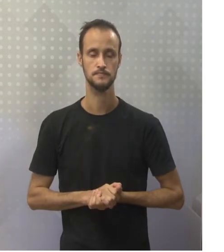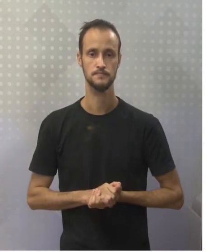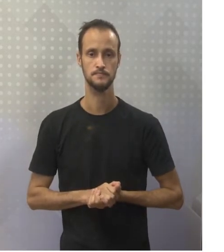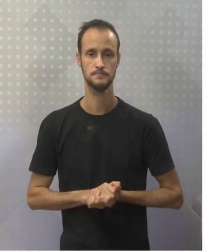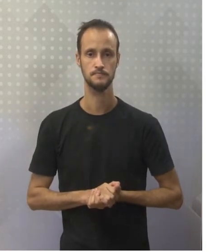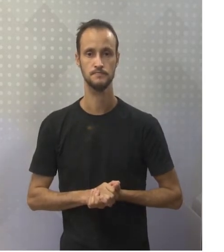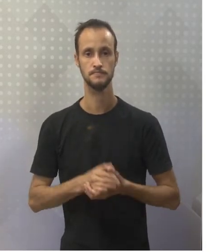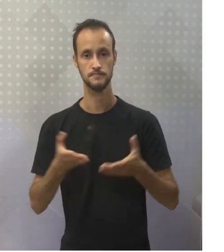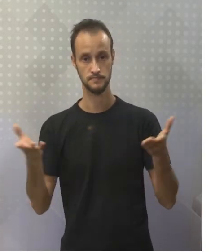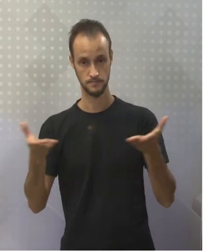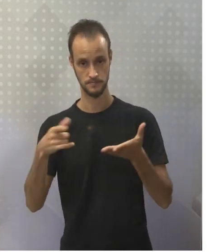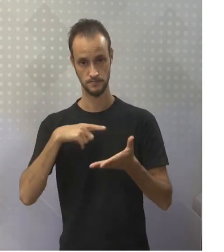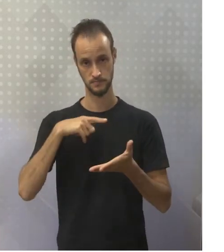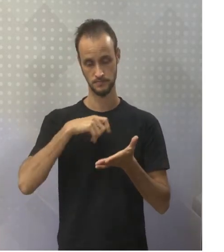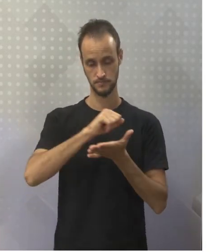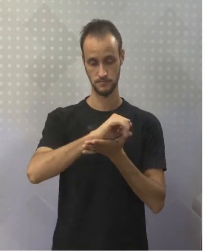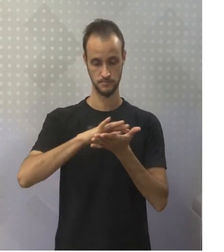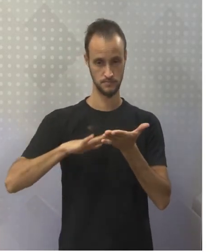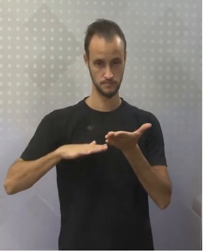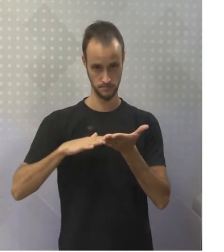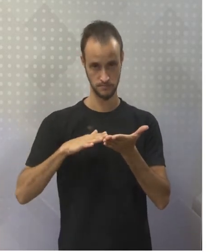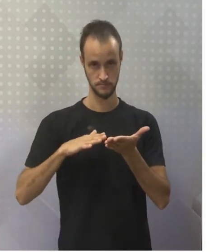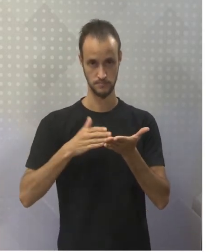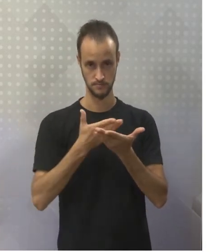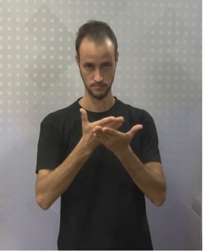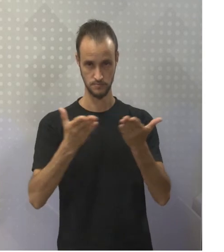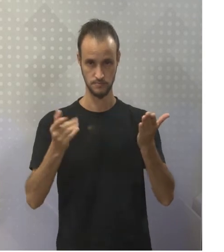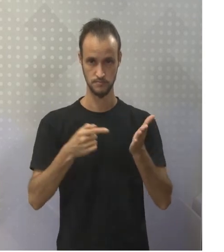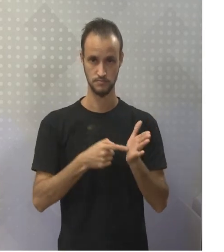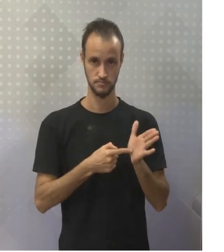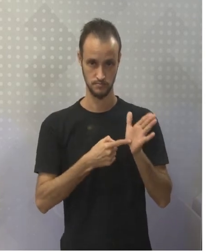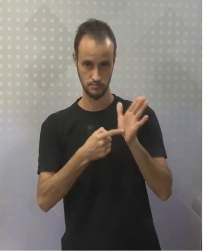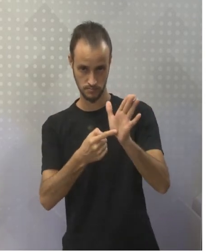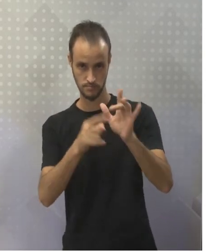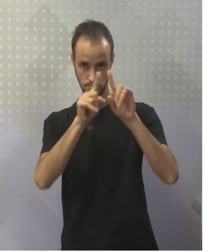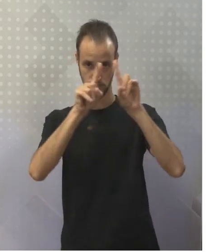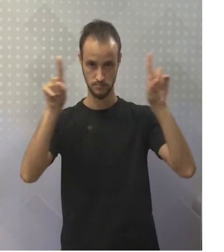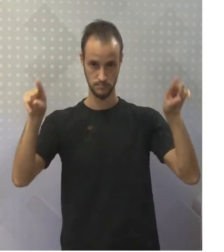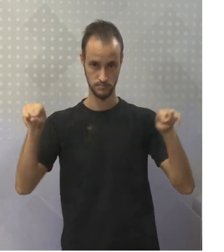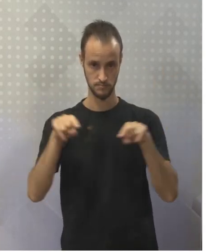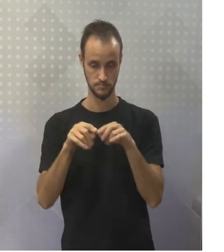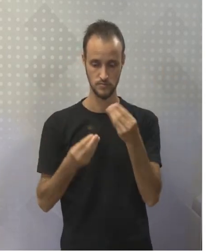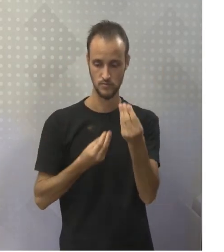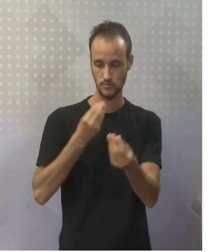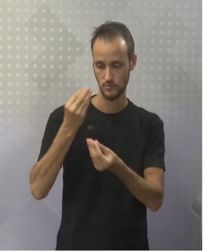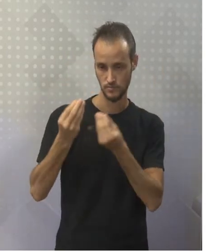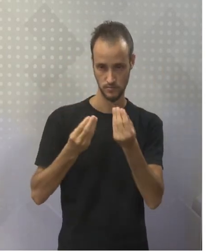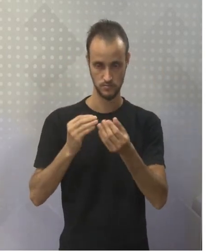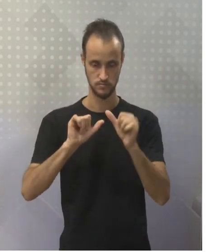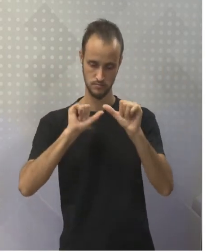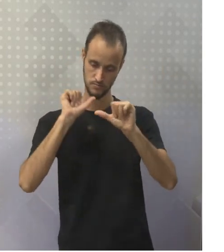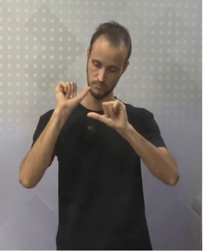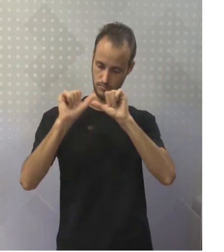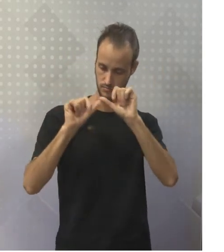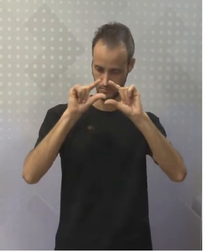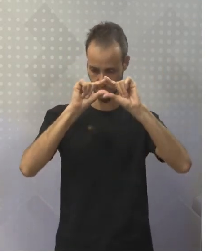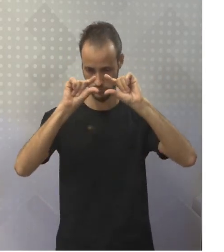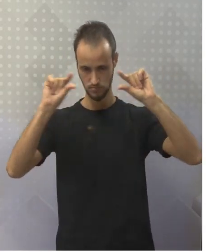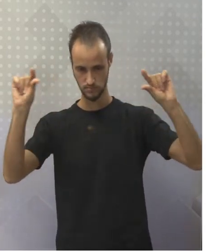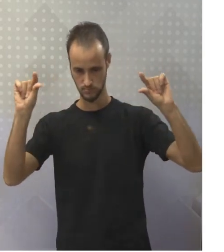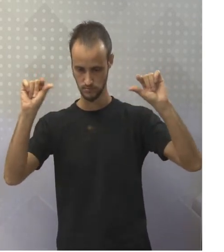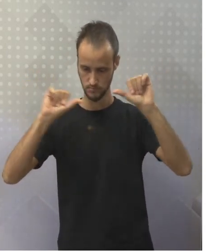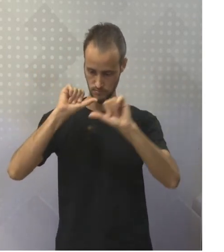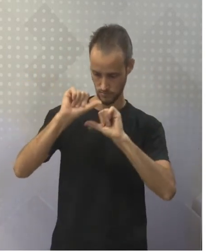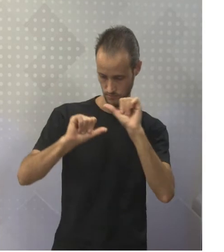Então, agora eu tenho um exercício para vocês, né? Que eu vou demonstrar aqui como é faz, né? Transformar essa frase aí para